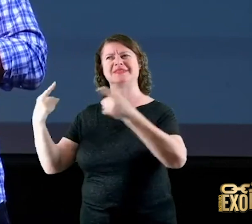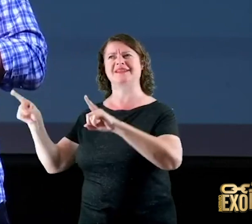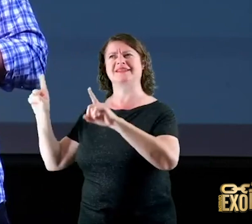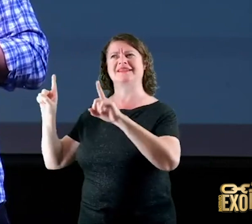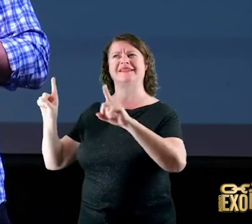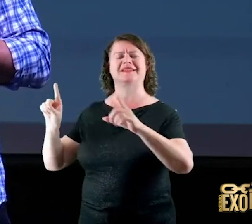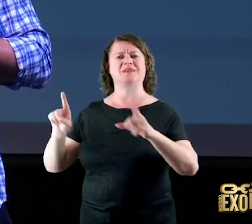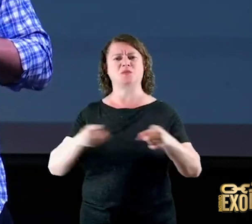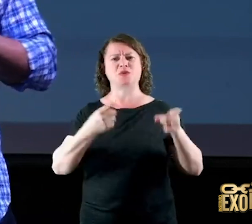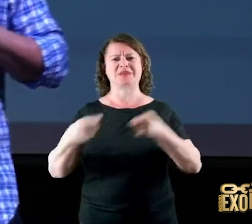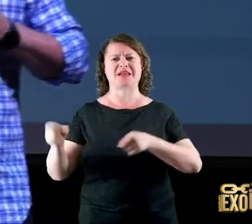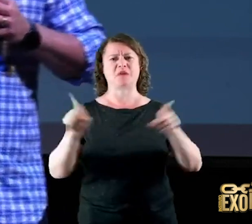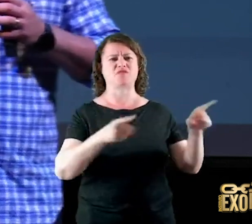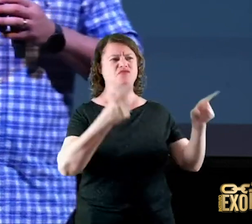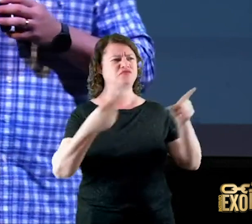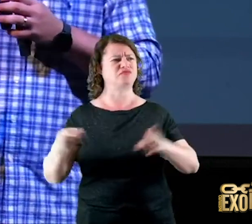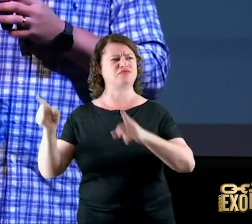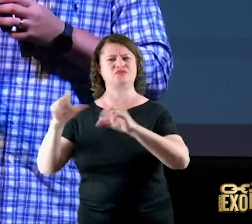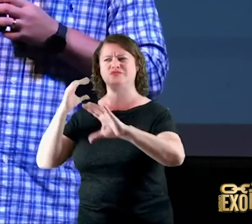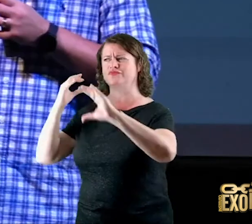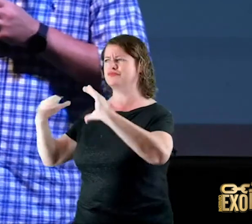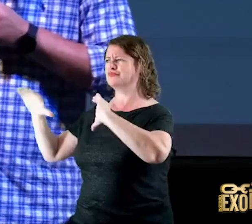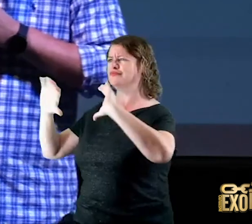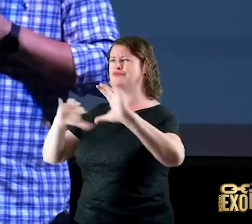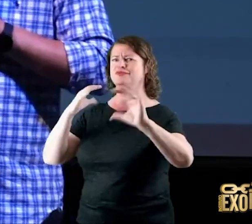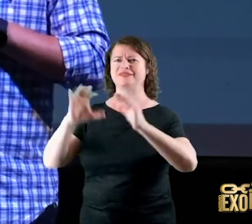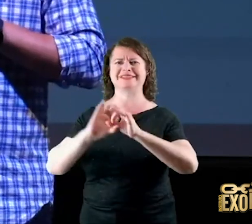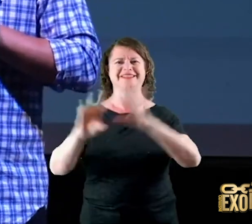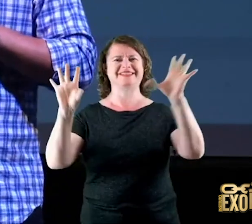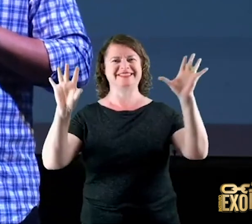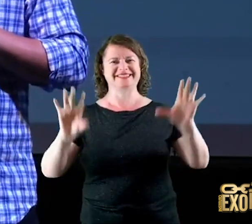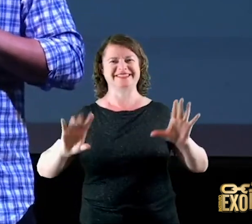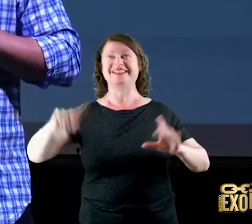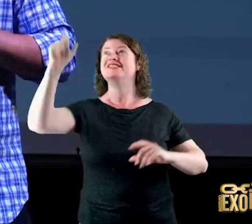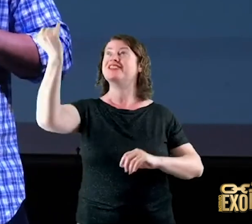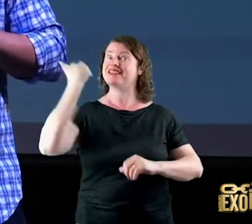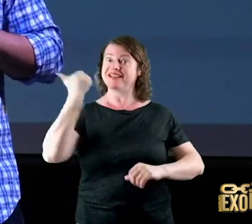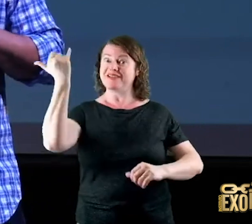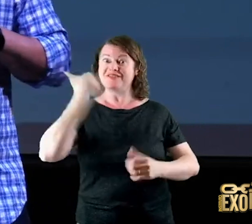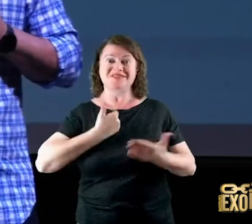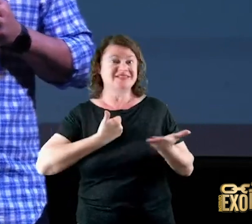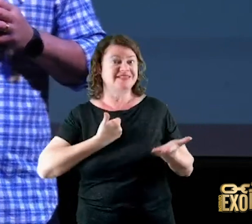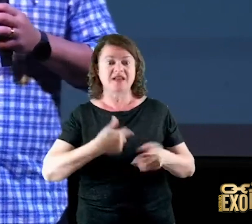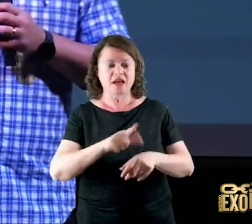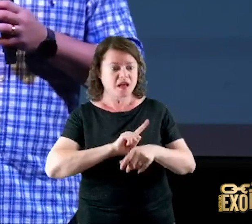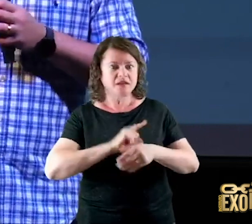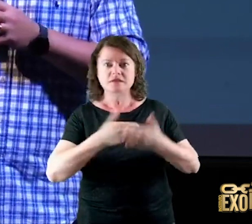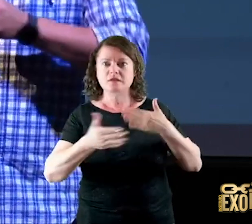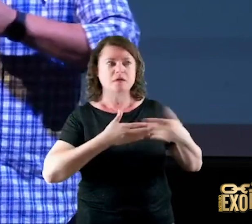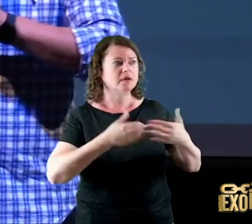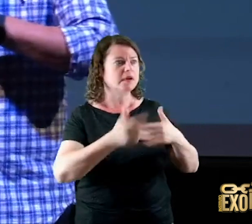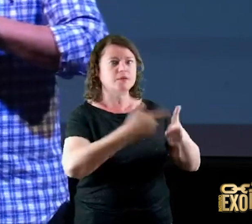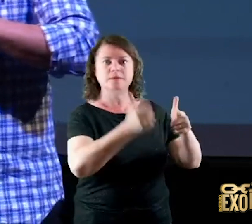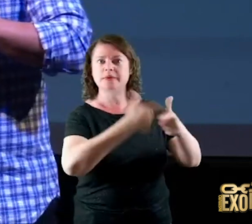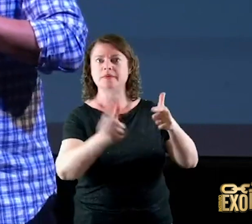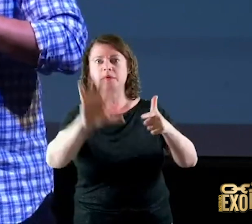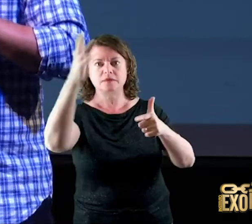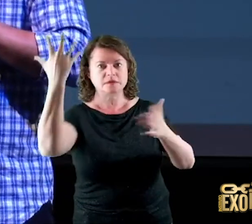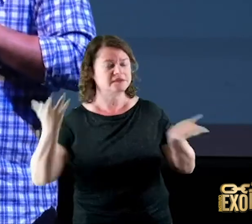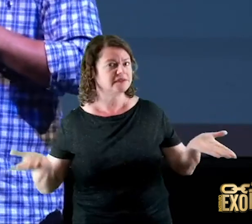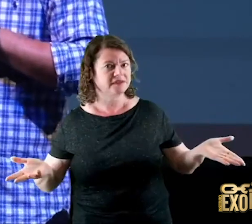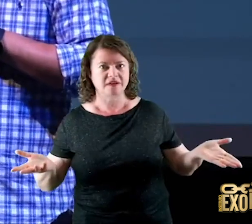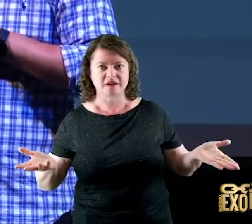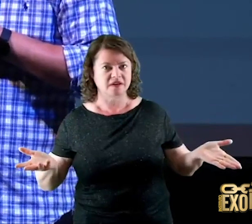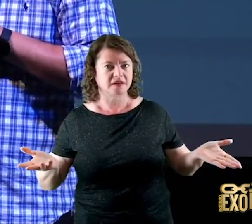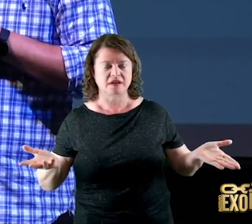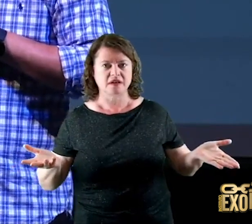ele está anunciando uma proteção antes de qualquer tentativa de eu ser